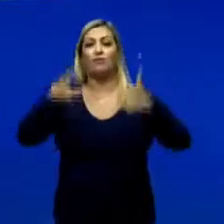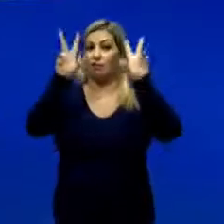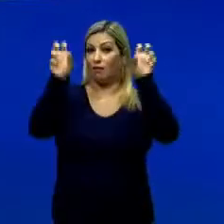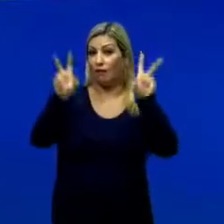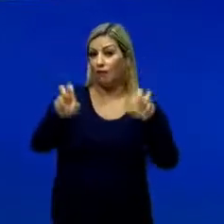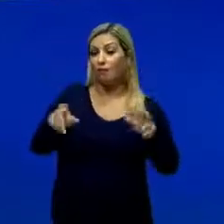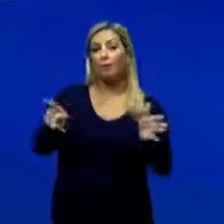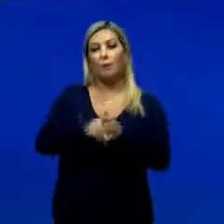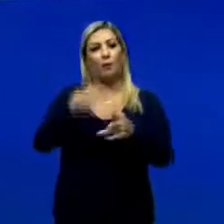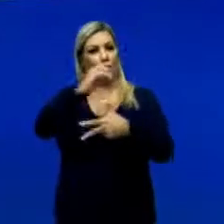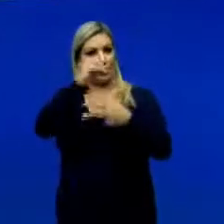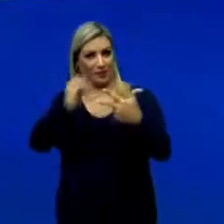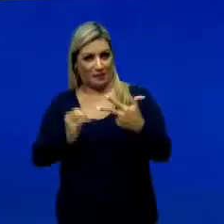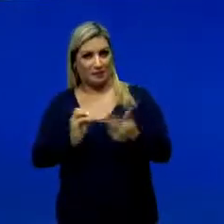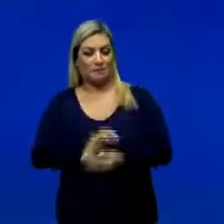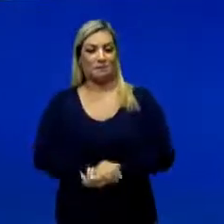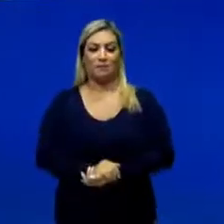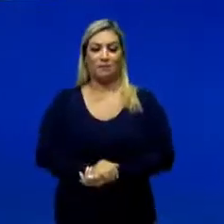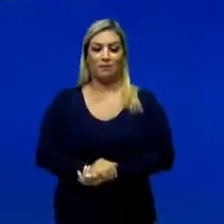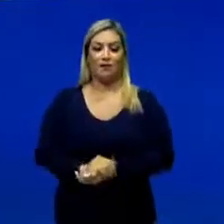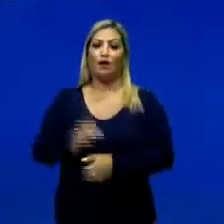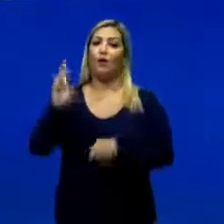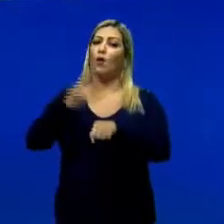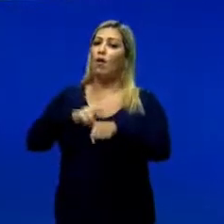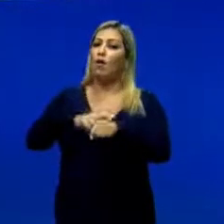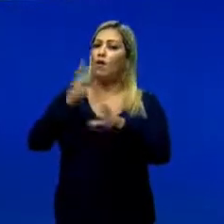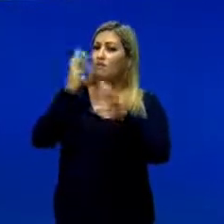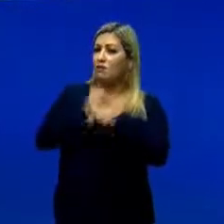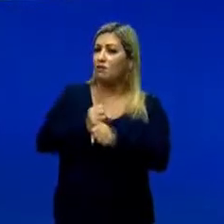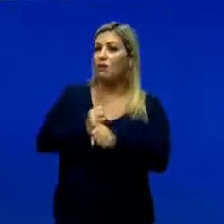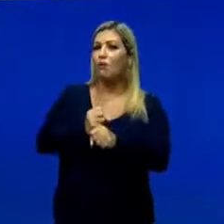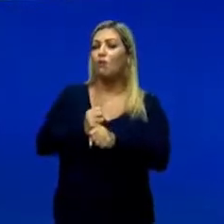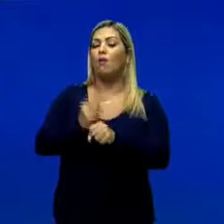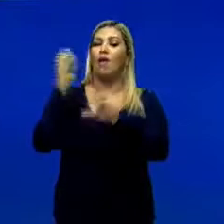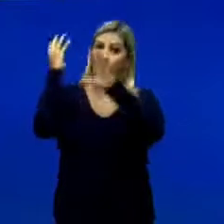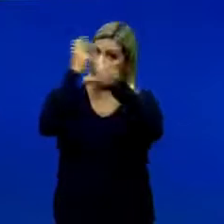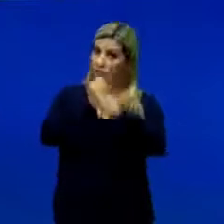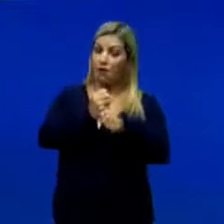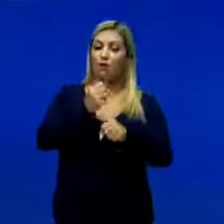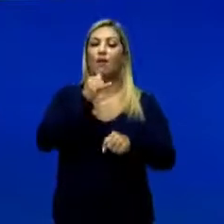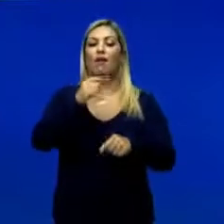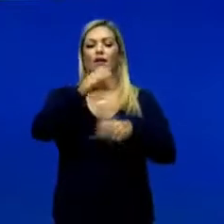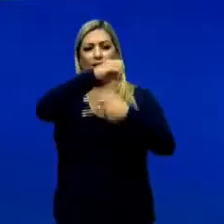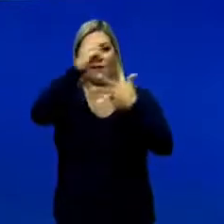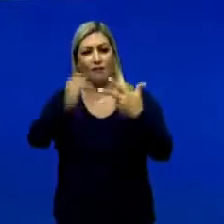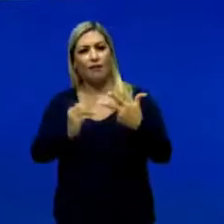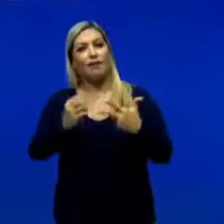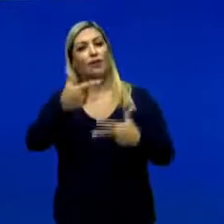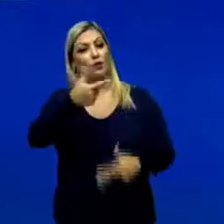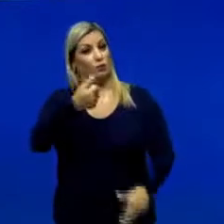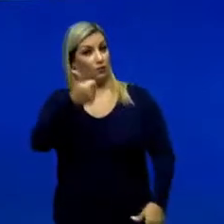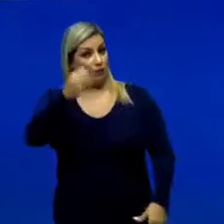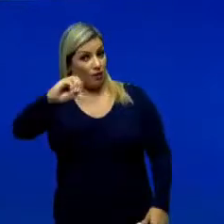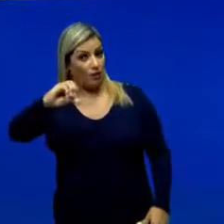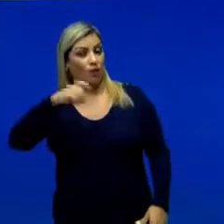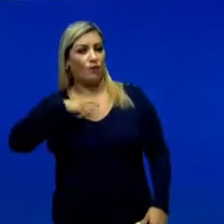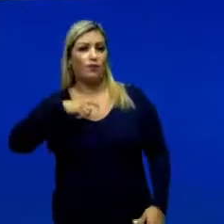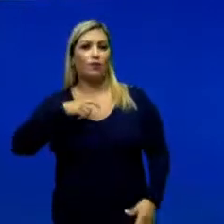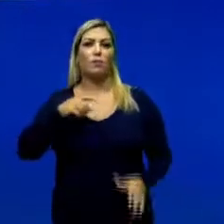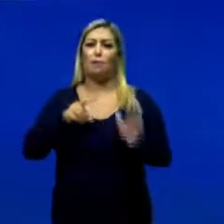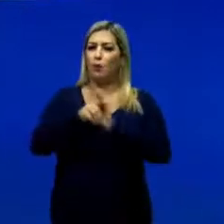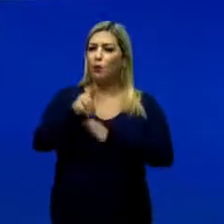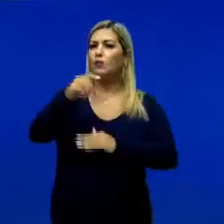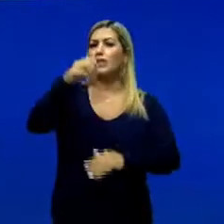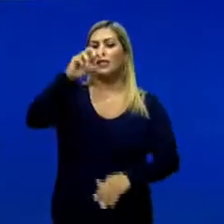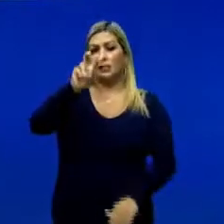ano. Bem, nessa revisão nós temos aqui a primeira questão, é do Enem de 2019, então o último Enem, a questão 57.